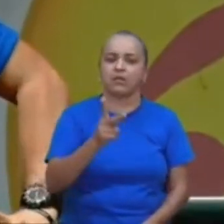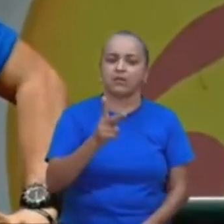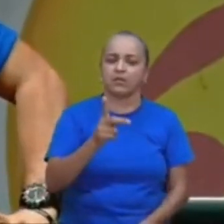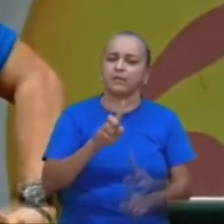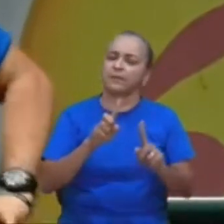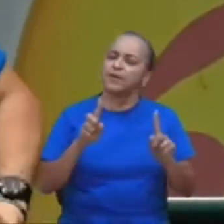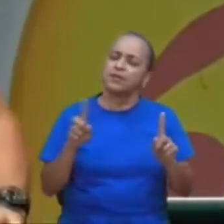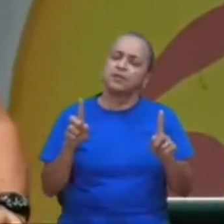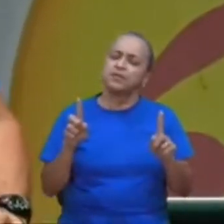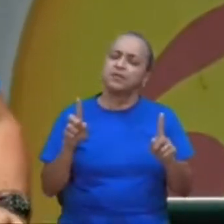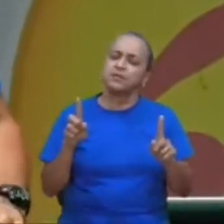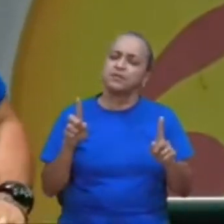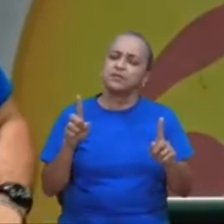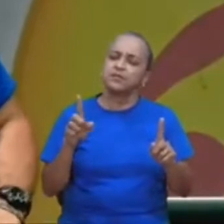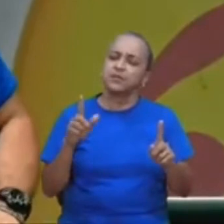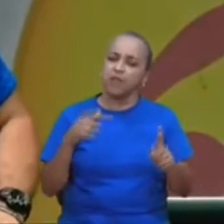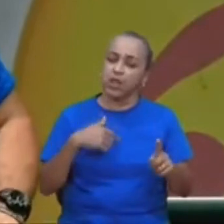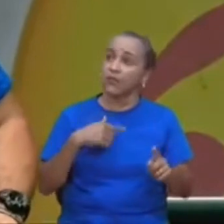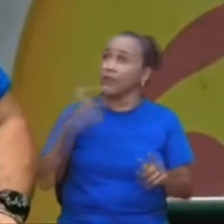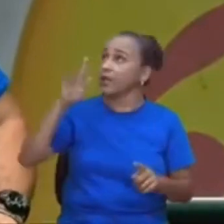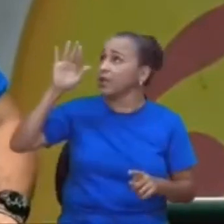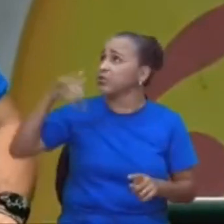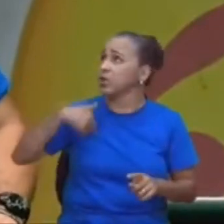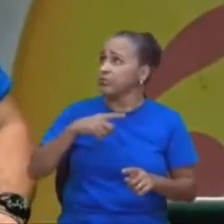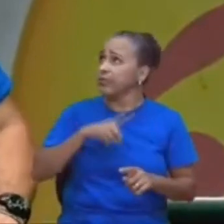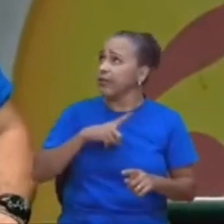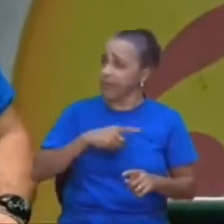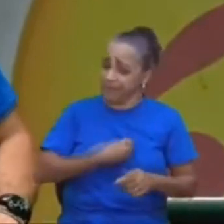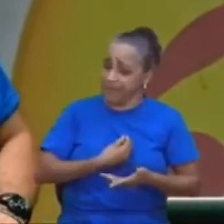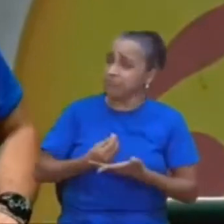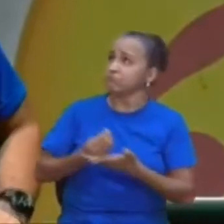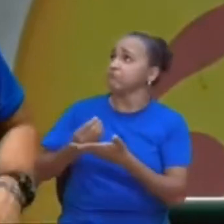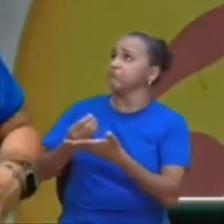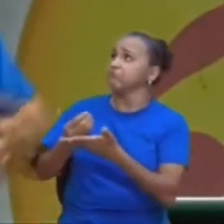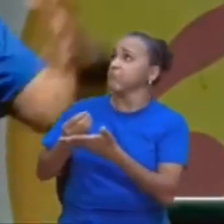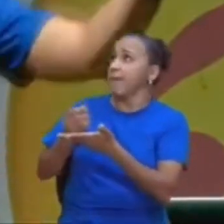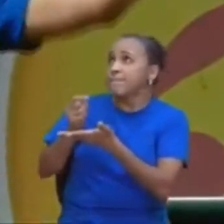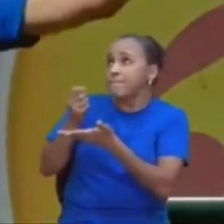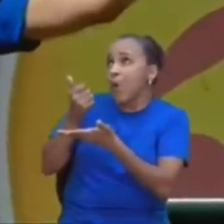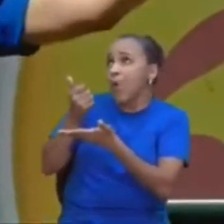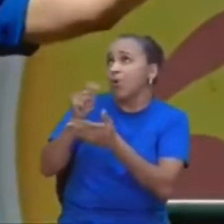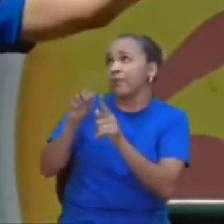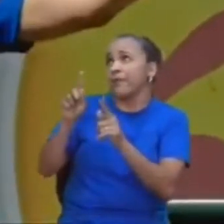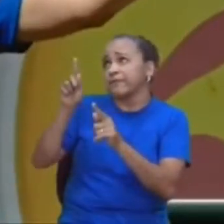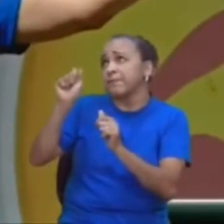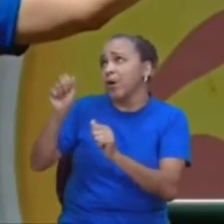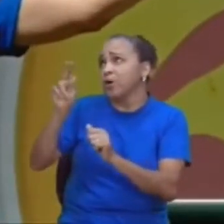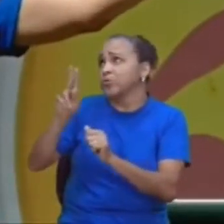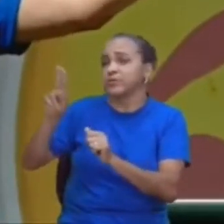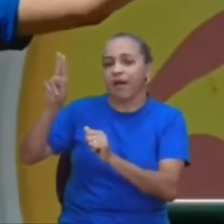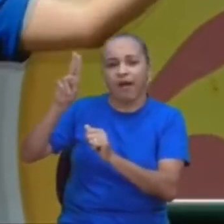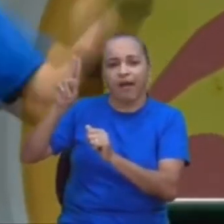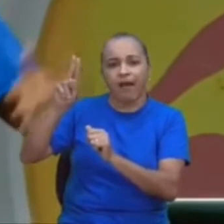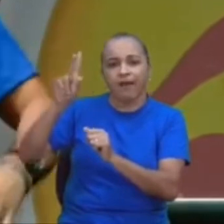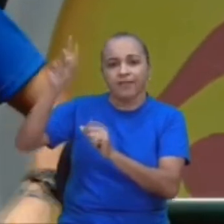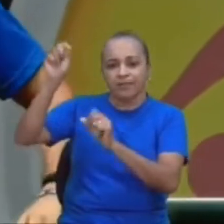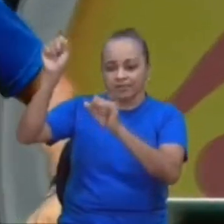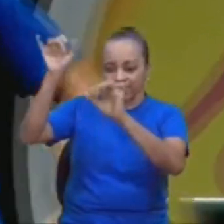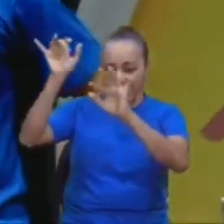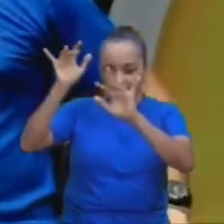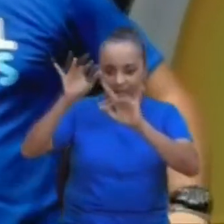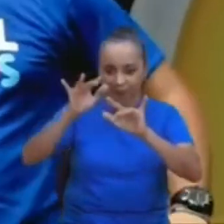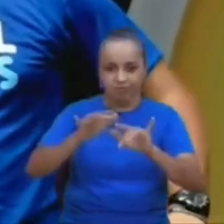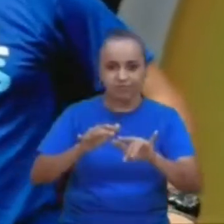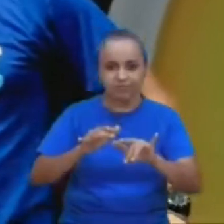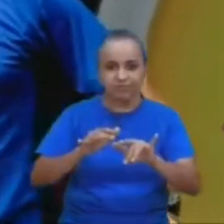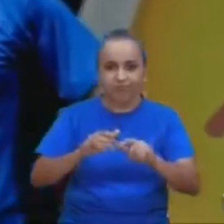mas eu ofereci aquele pouco, e eu tenho certeza que todos que ofereceram, olha só, Deus plantou, e regou, nós já estamos lá